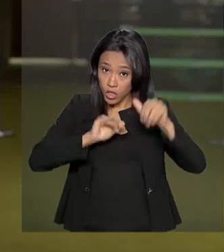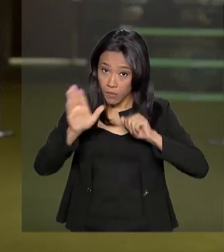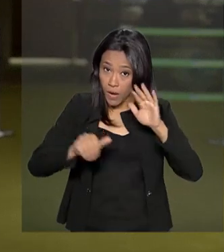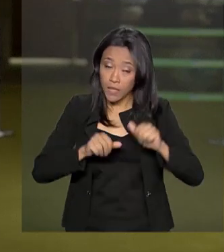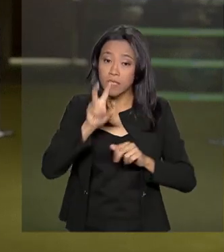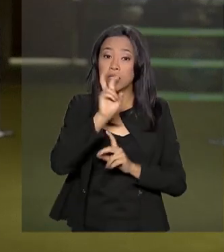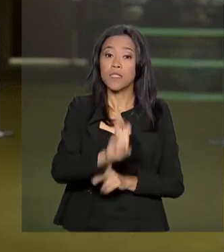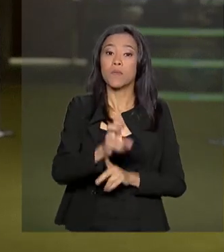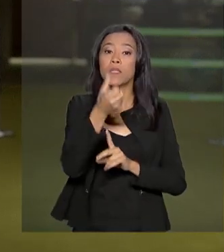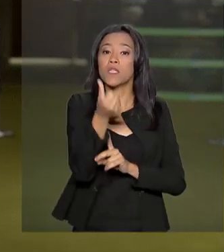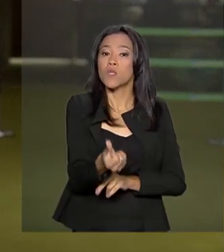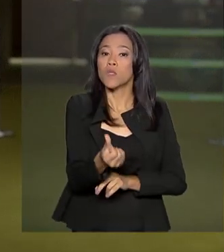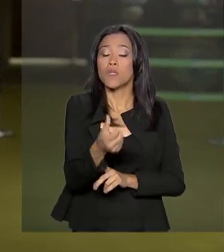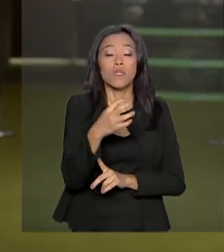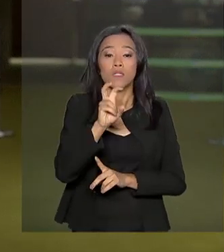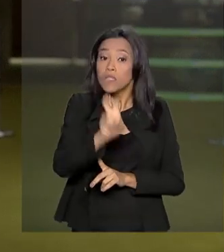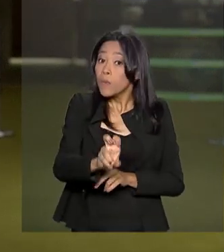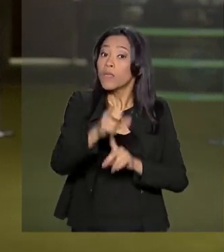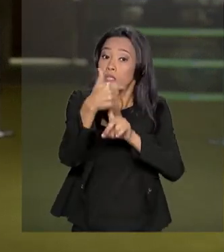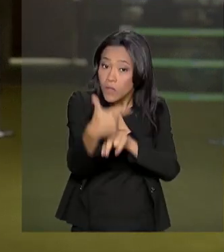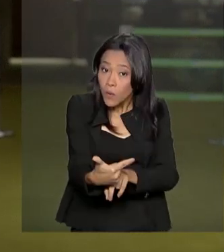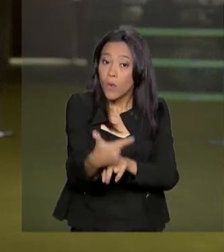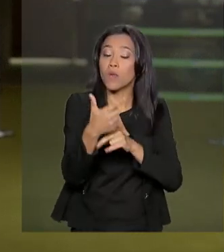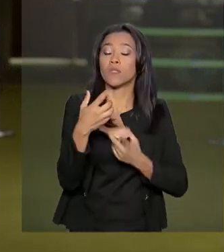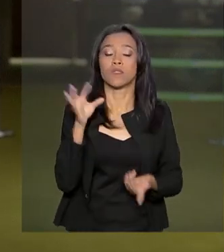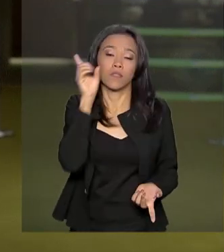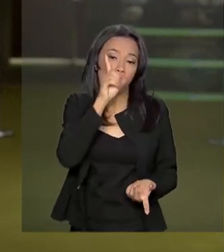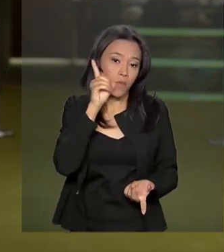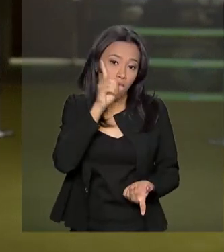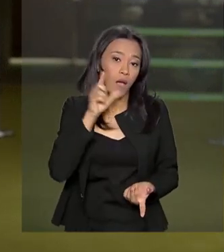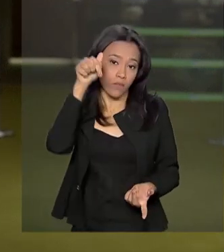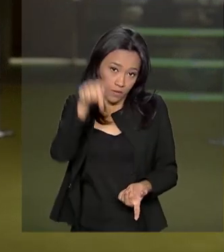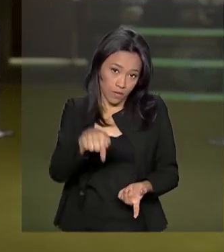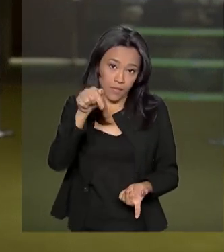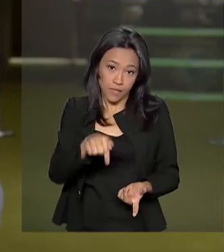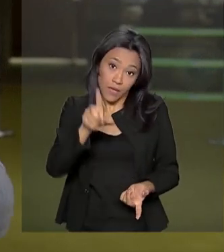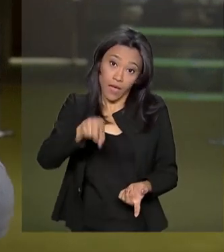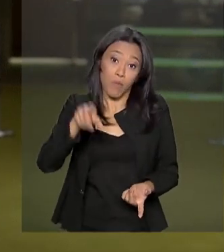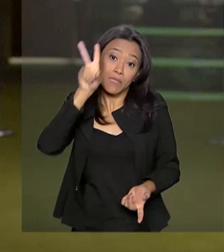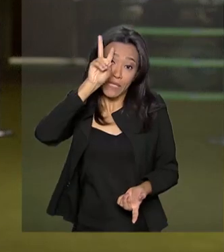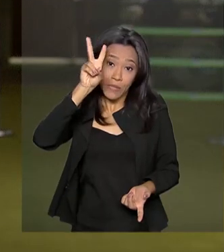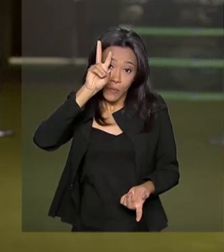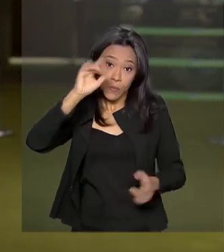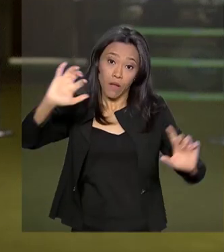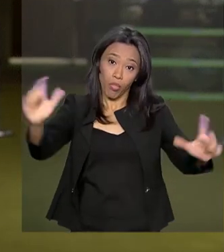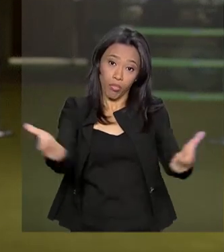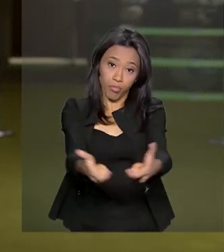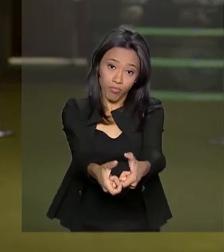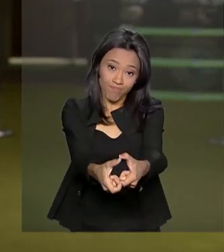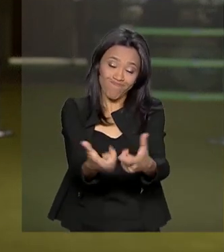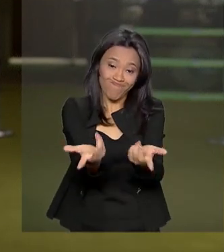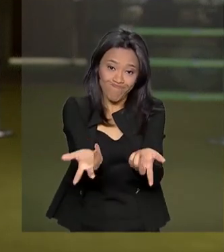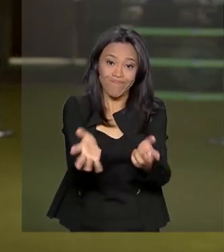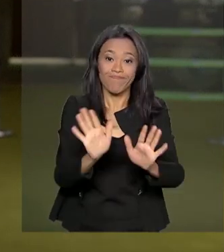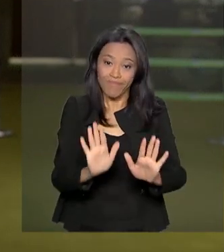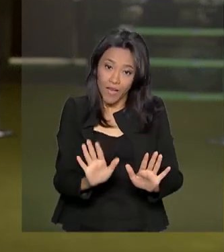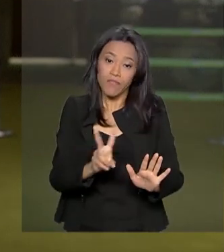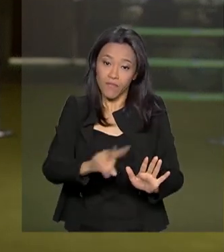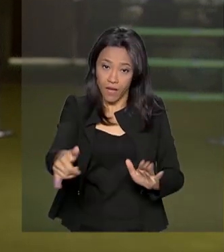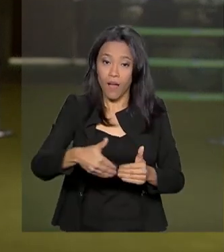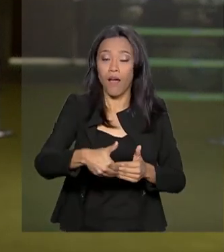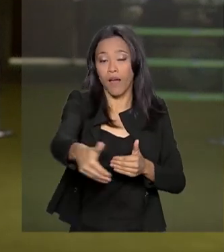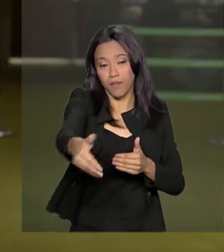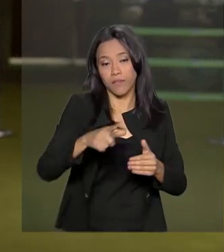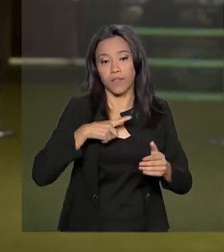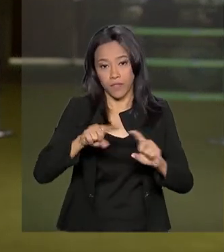52 deputados em plenário aqui hoje. A gente sabe que é uma segunda-feira, um dia esvaziado, mas essa sessão deve sim acontecer.